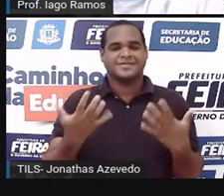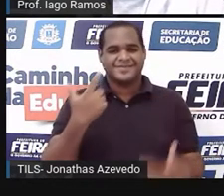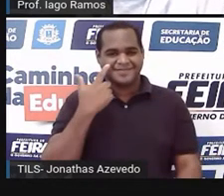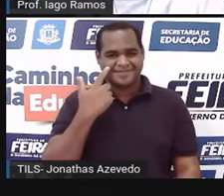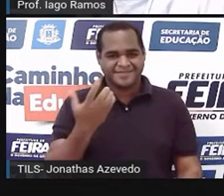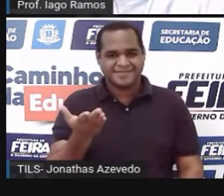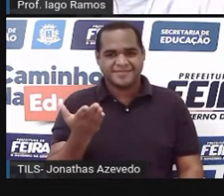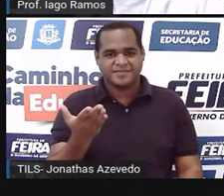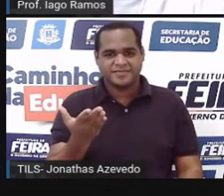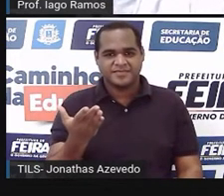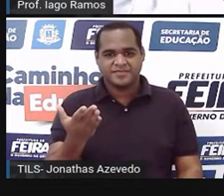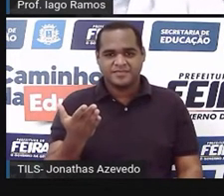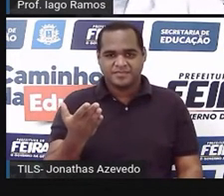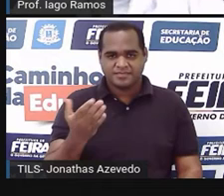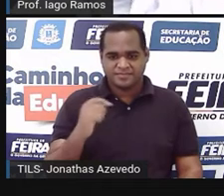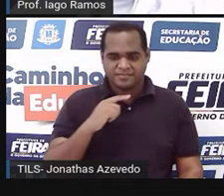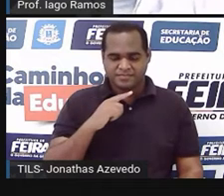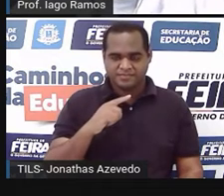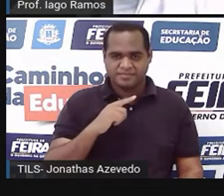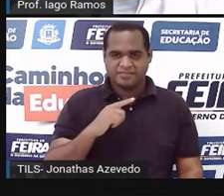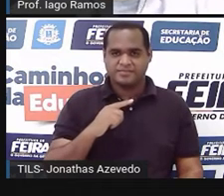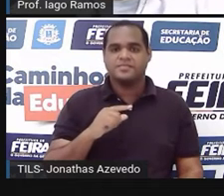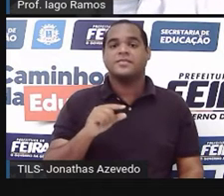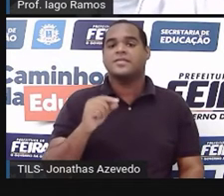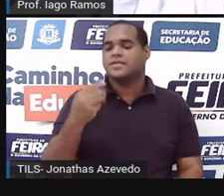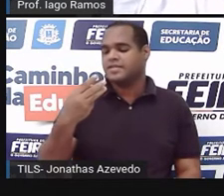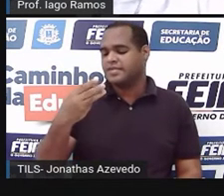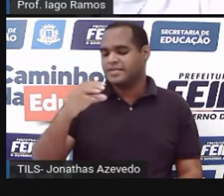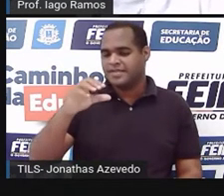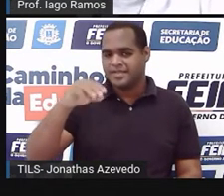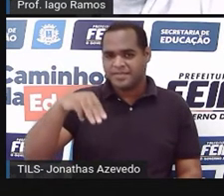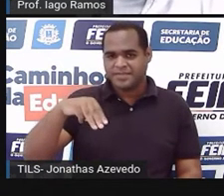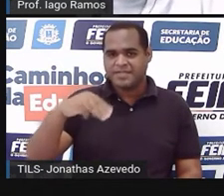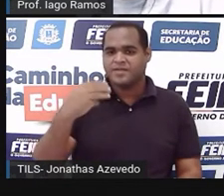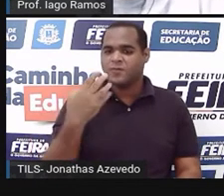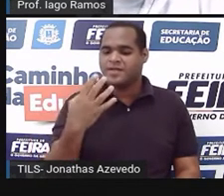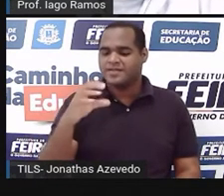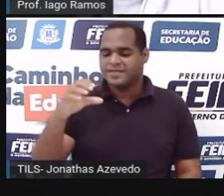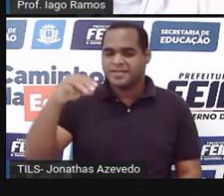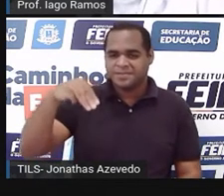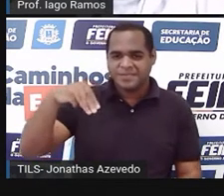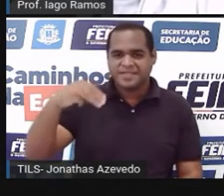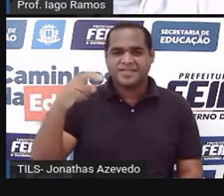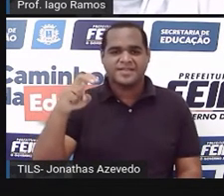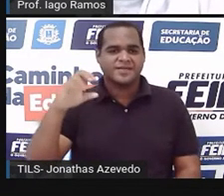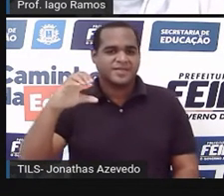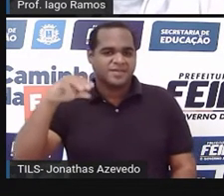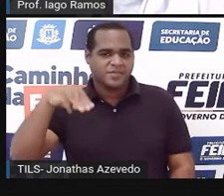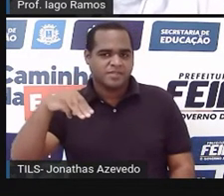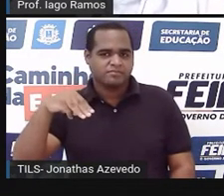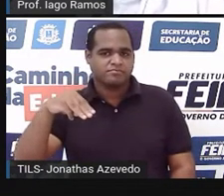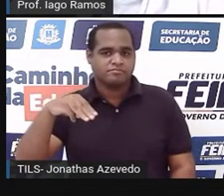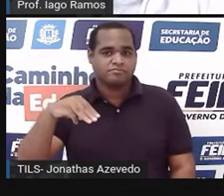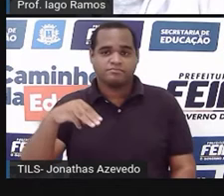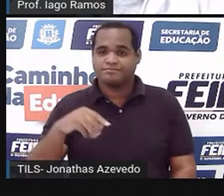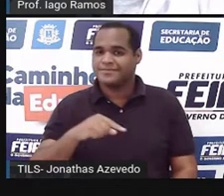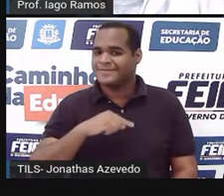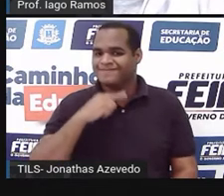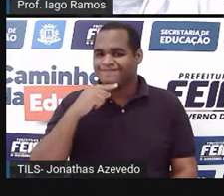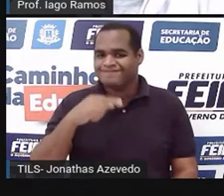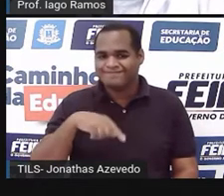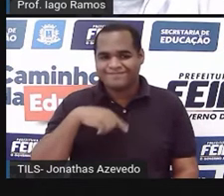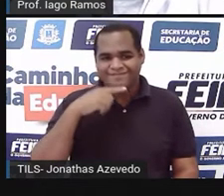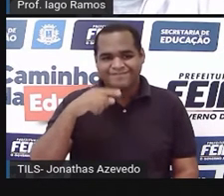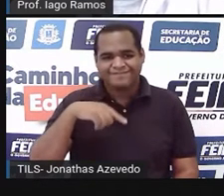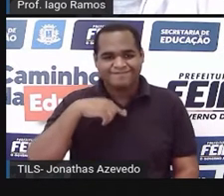aqui, ó. Com as medidas 3 centímetros, 4 centímetros e 5 centímetros, não se